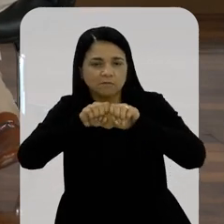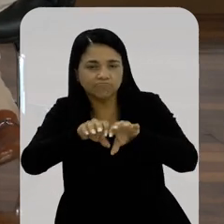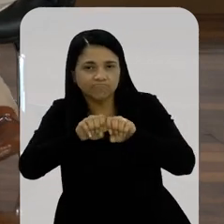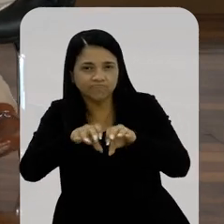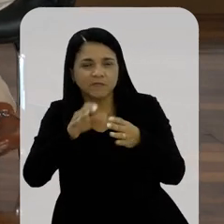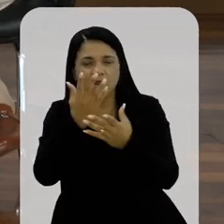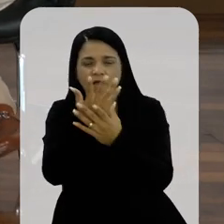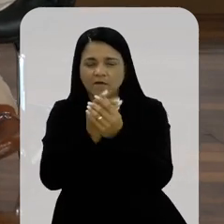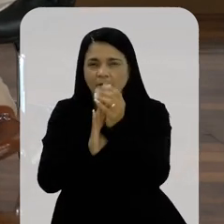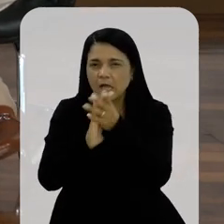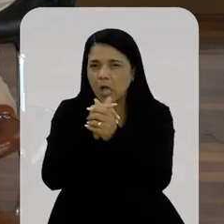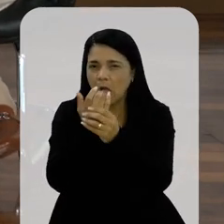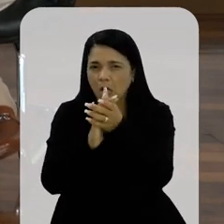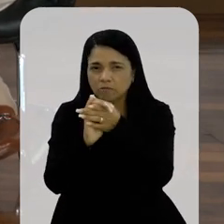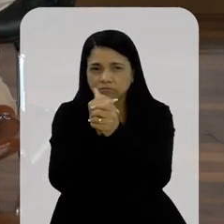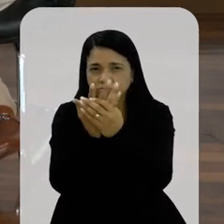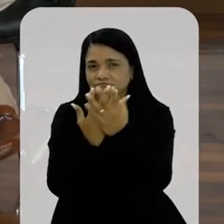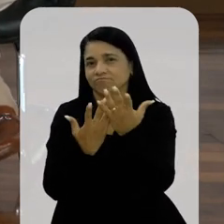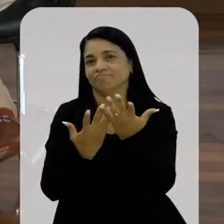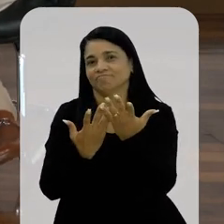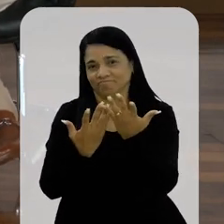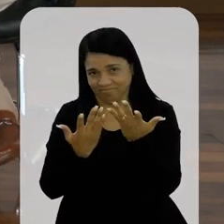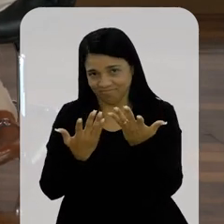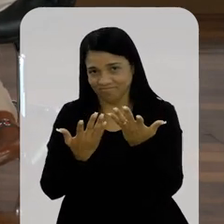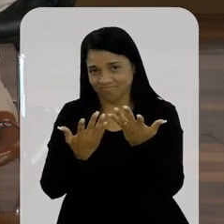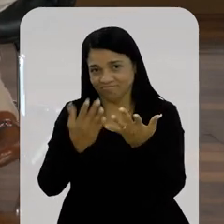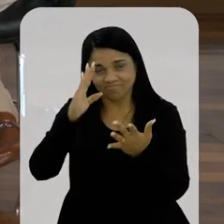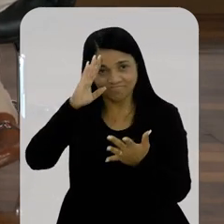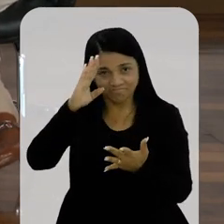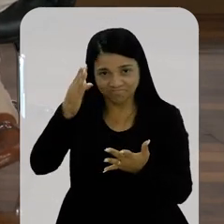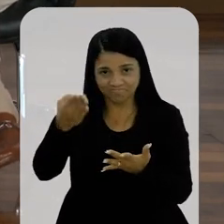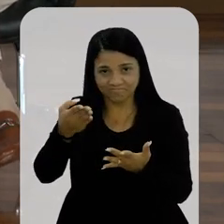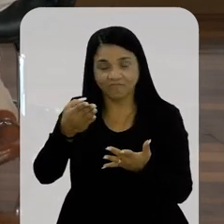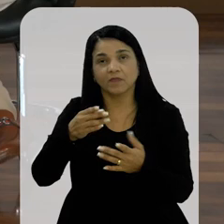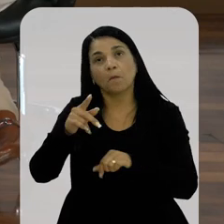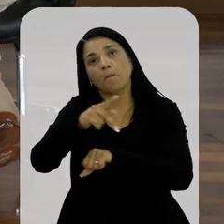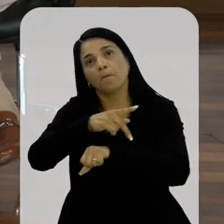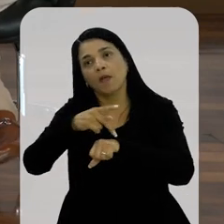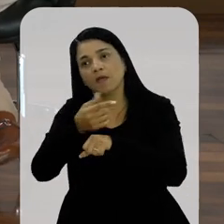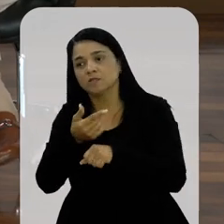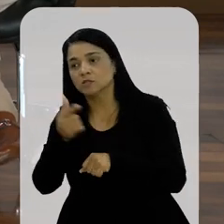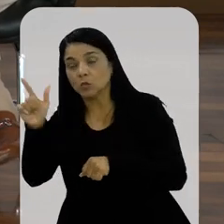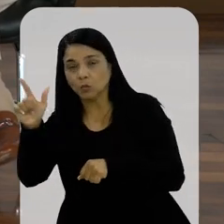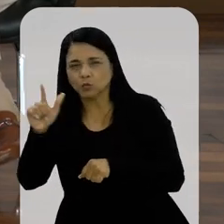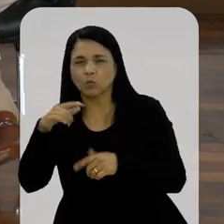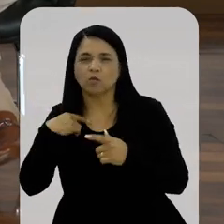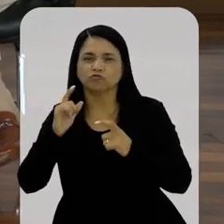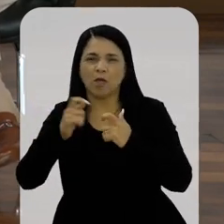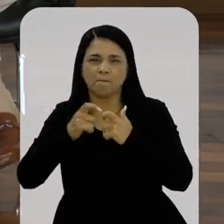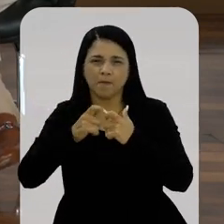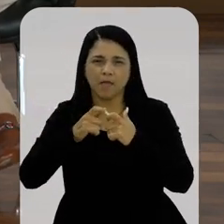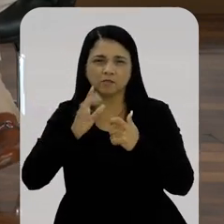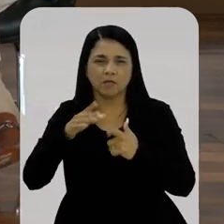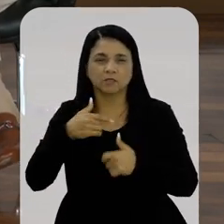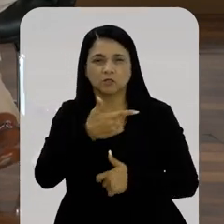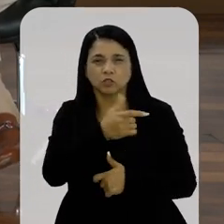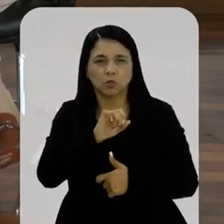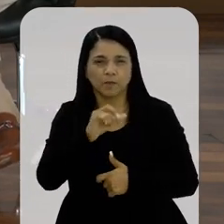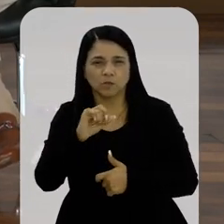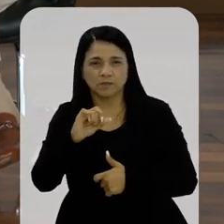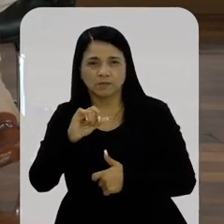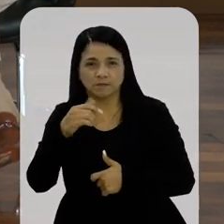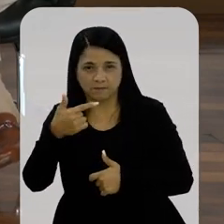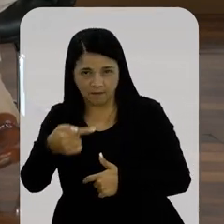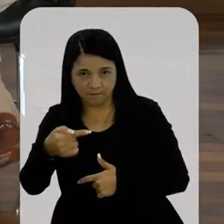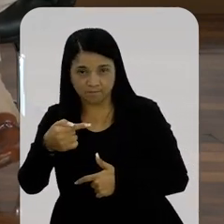a questão básica de lavar as mãos, etc. Se nós formos para um outro país, em que eu exerço medicina lá desde 2007,